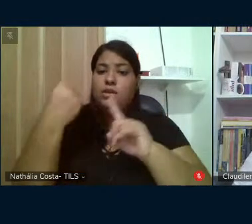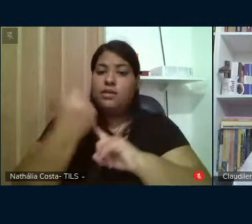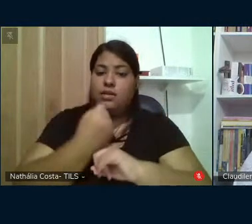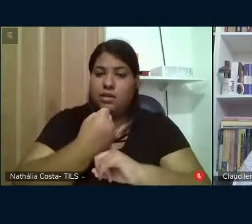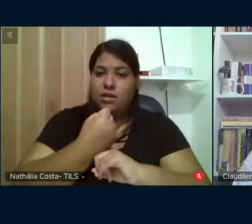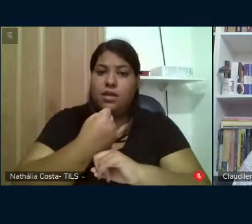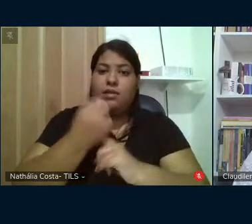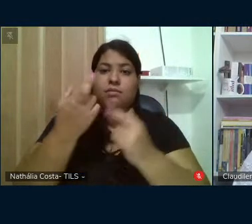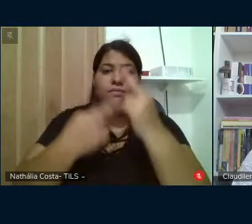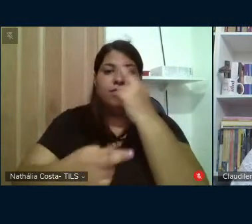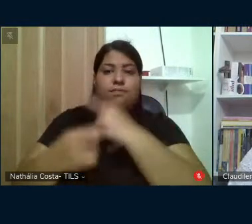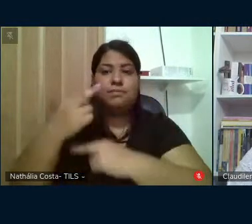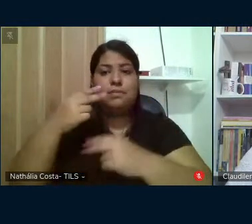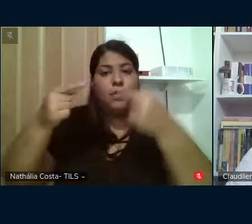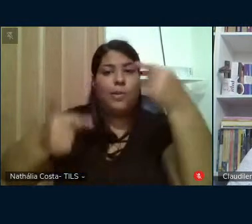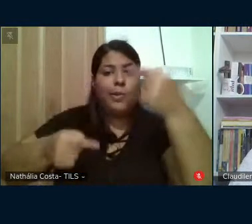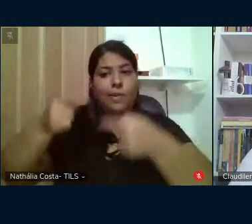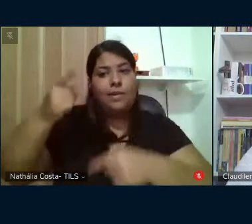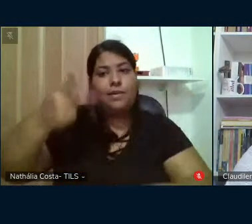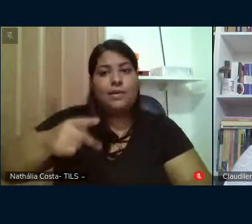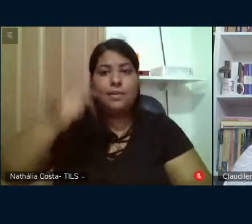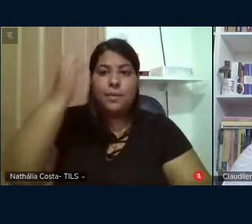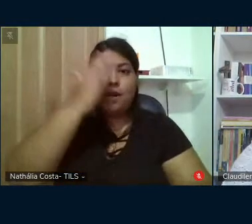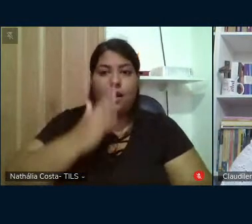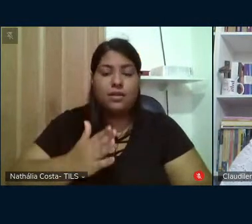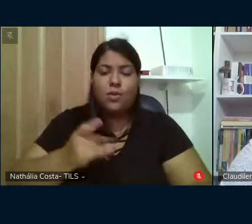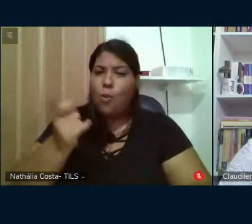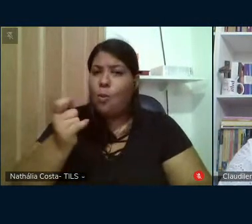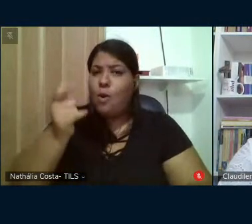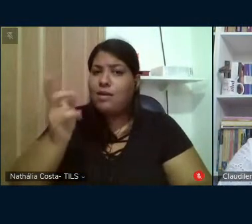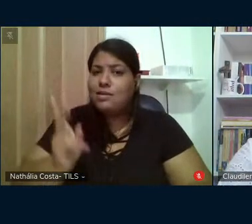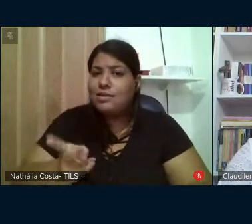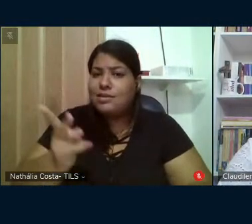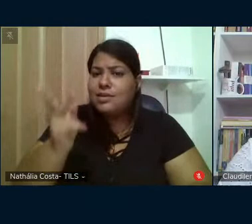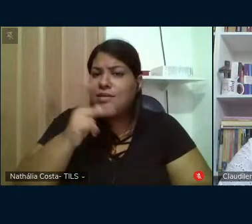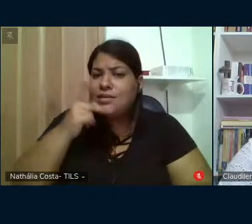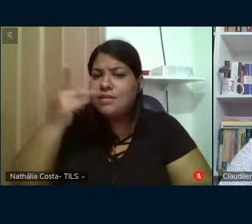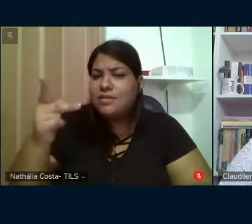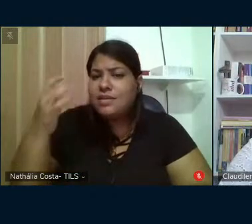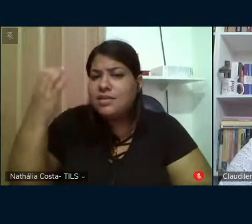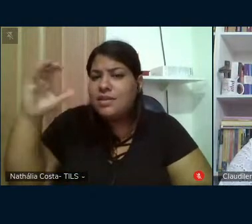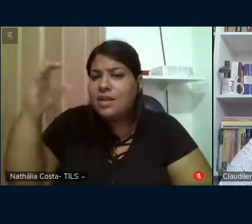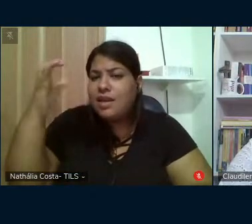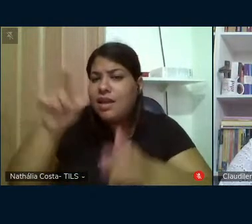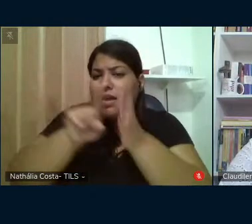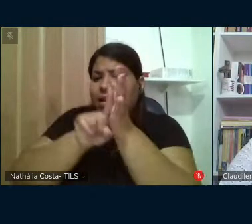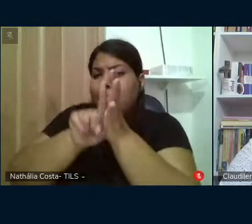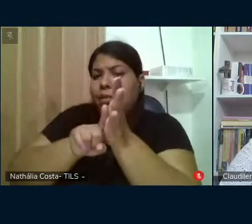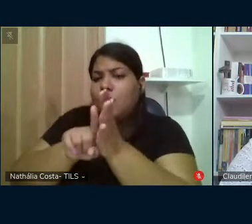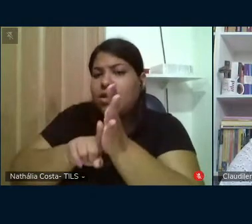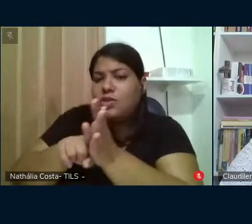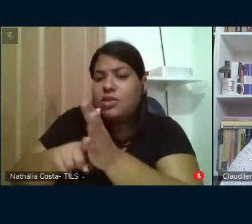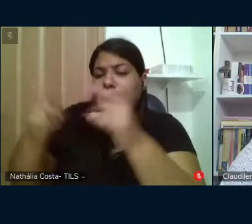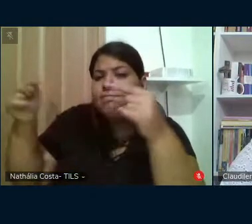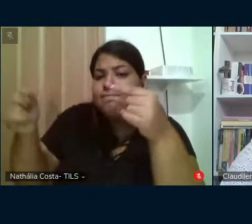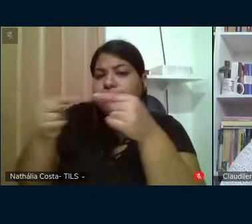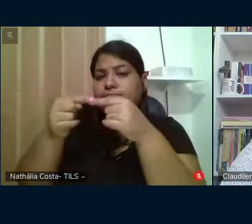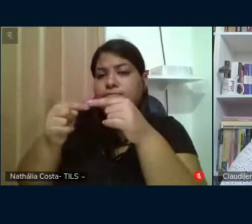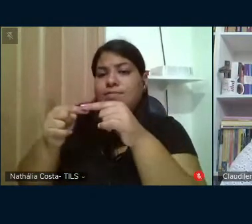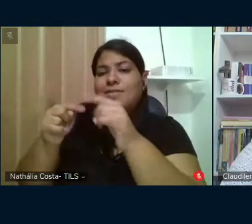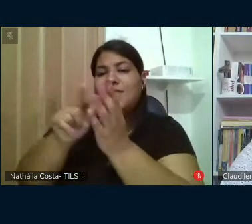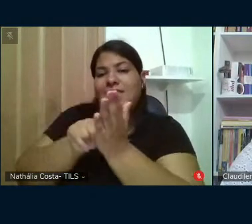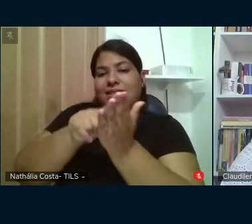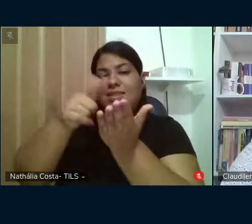relação com a política educacional no Brasil. Quase sempre é mencionada uma fonte científica que confere à manchete estampada nos